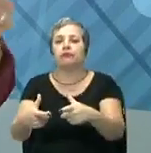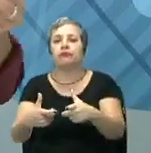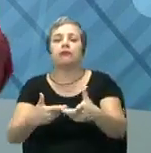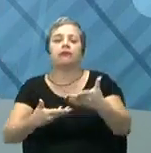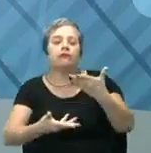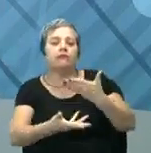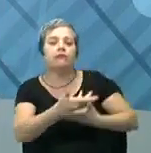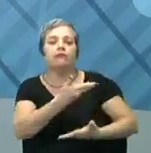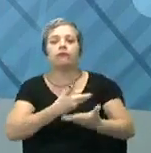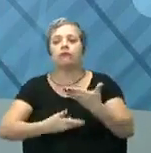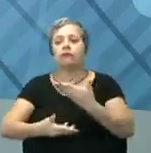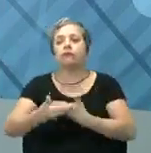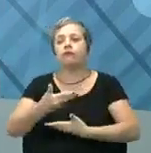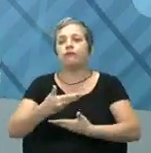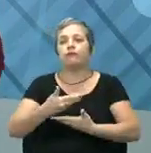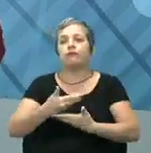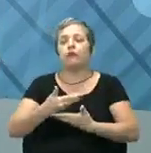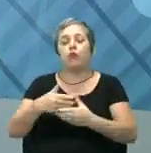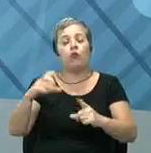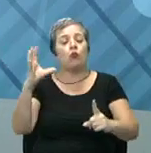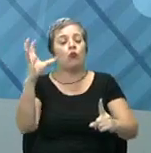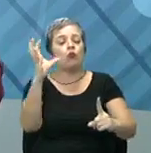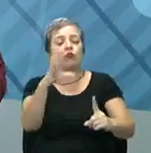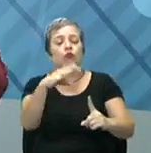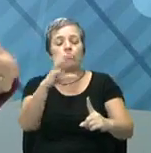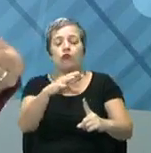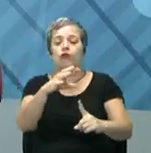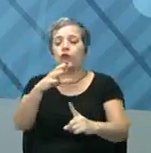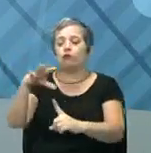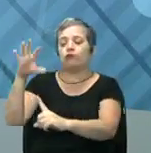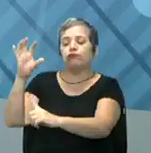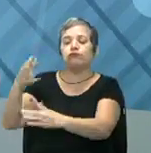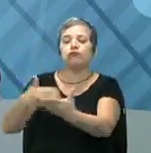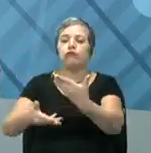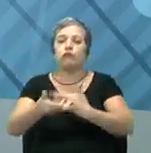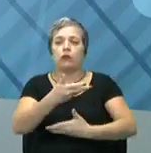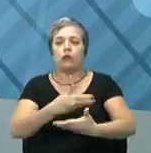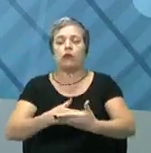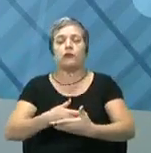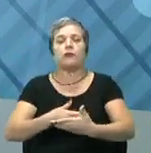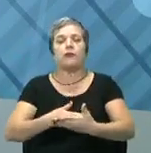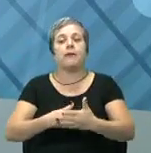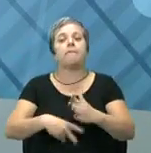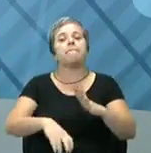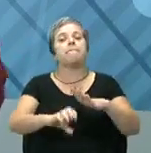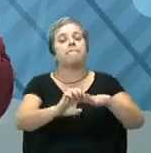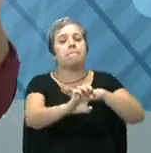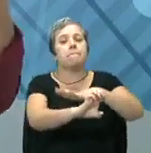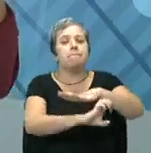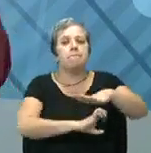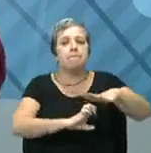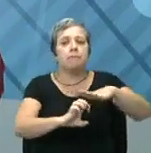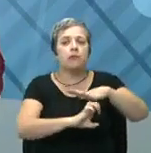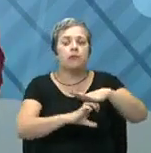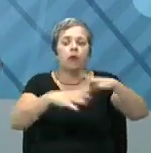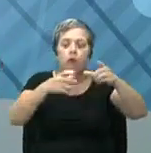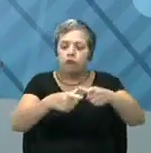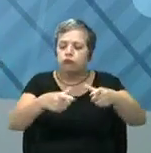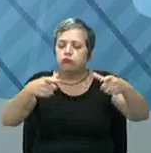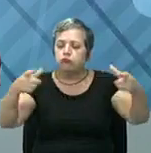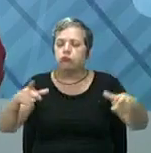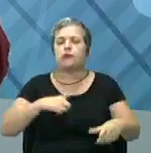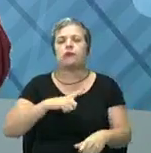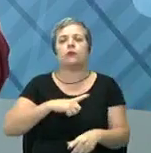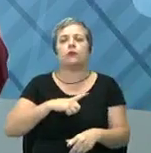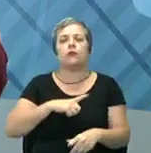interagem com eles, um influencia o outro, isso eu queria uma organização. A organização é uma parte maior, tem que